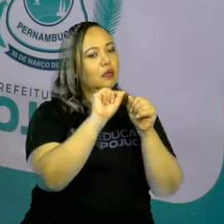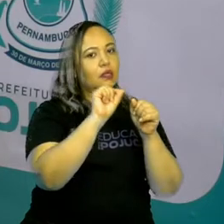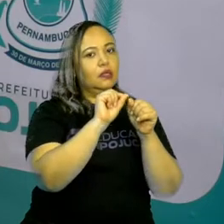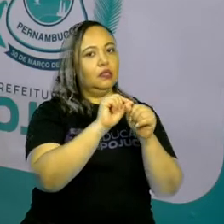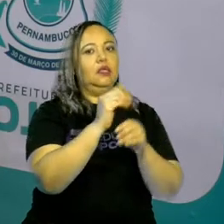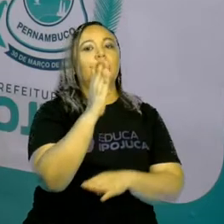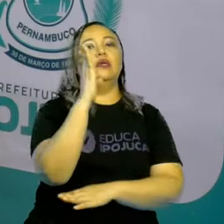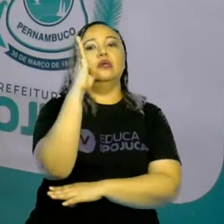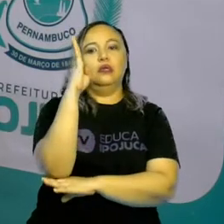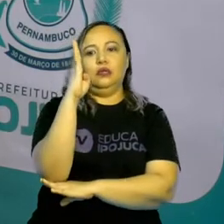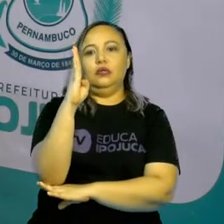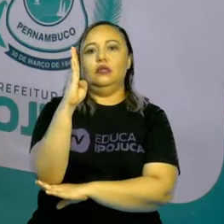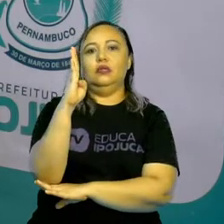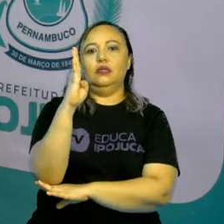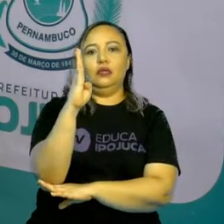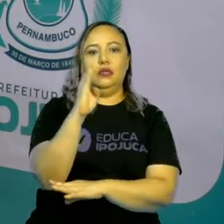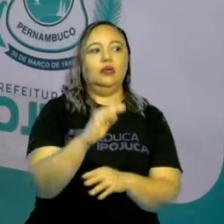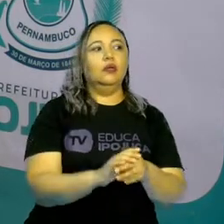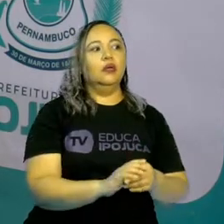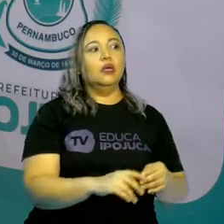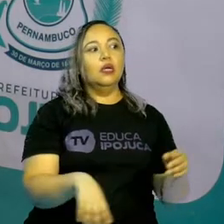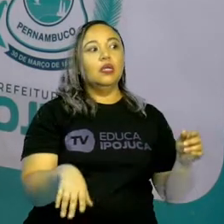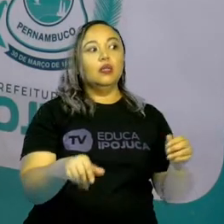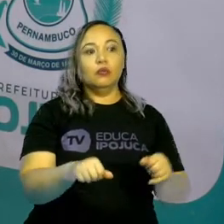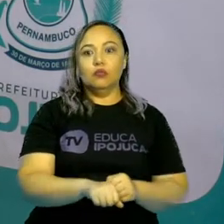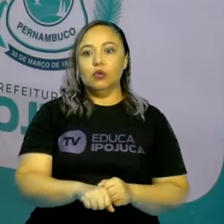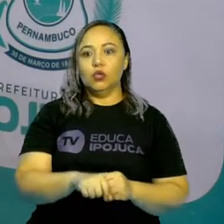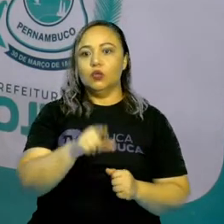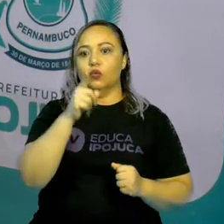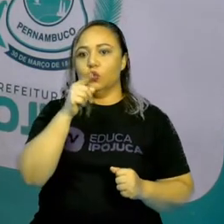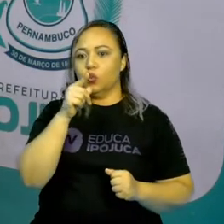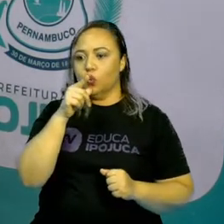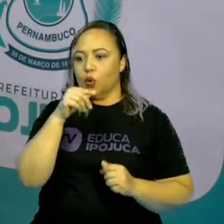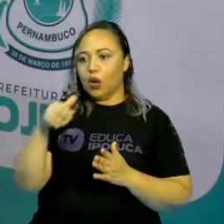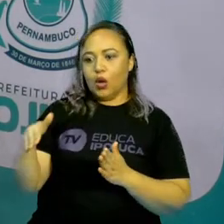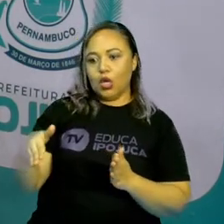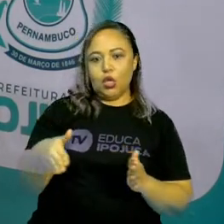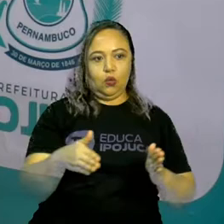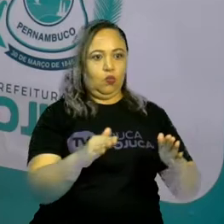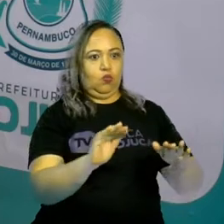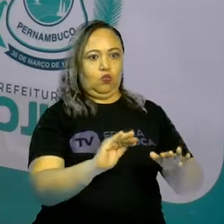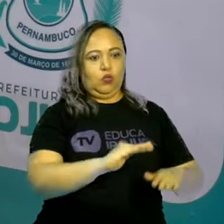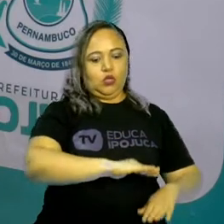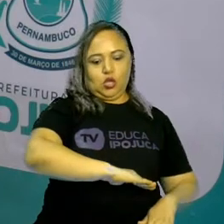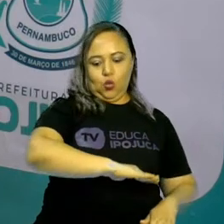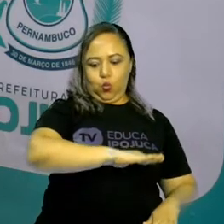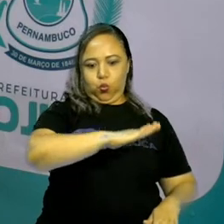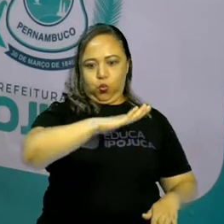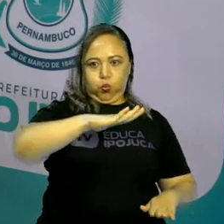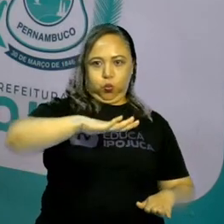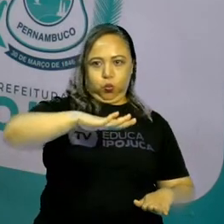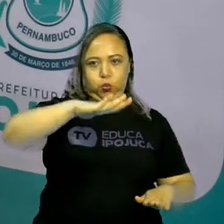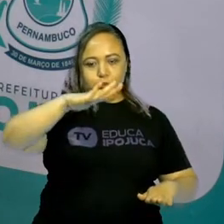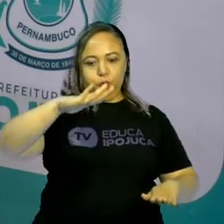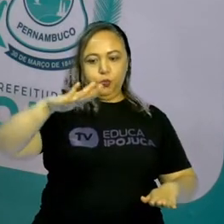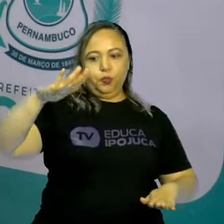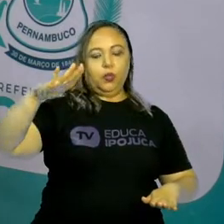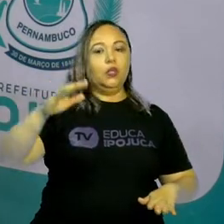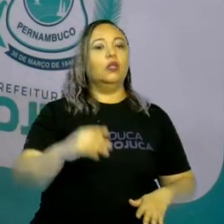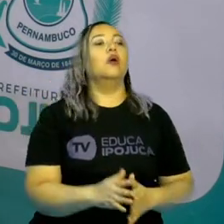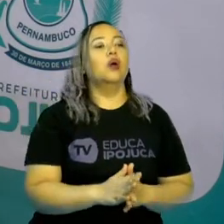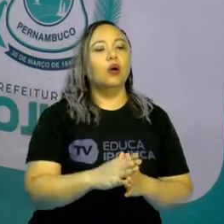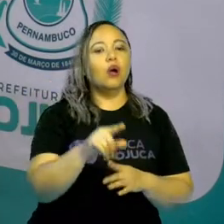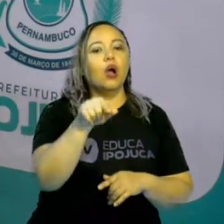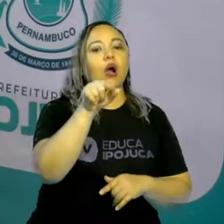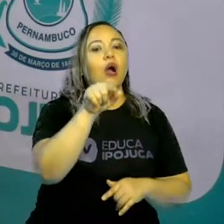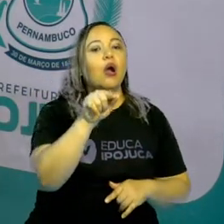diferente, muda tudo. Porque a água se torna assim mais forte, as corretezes e o